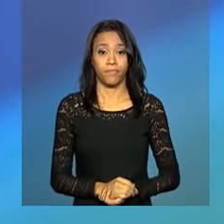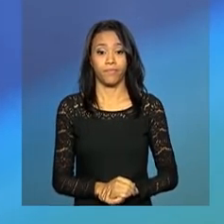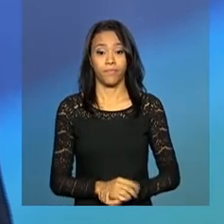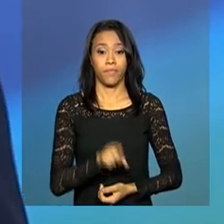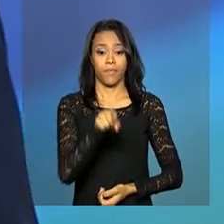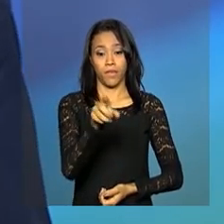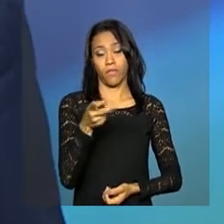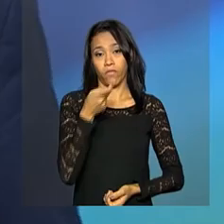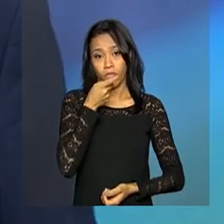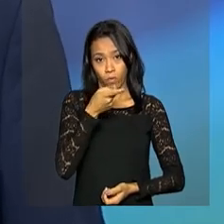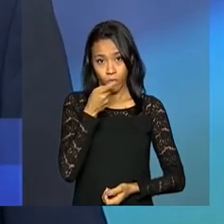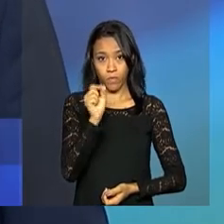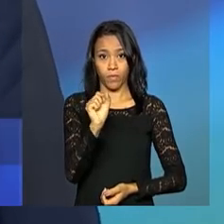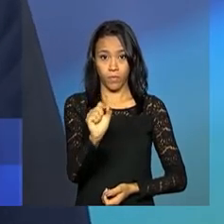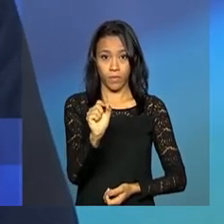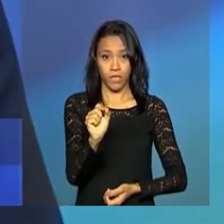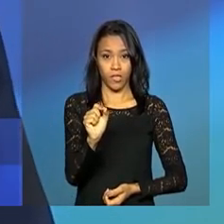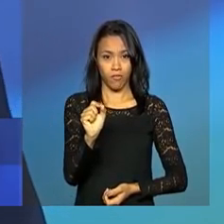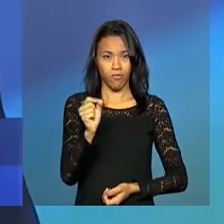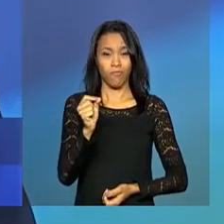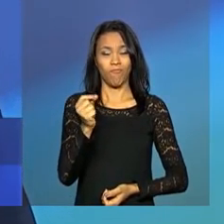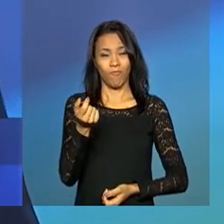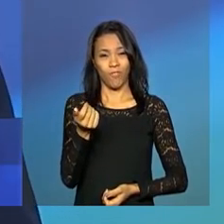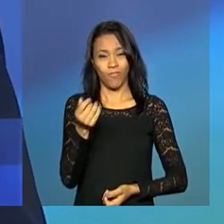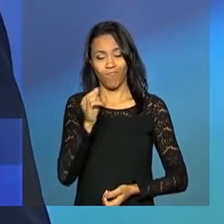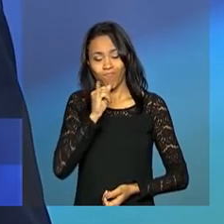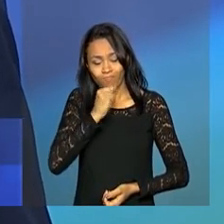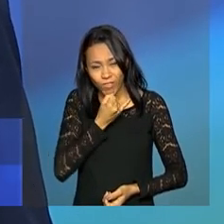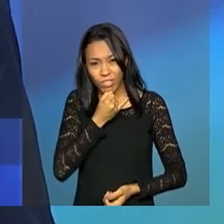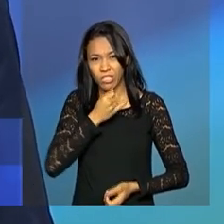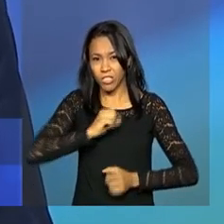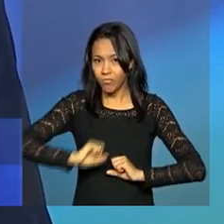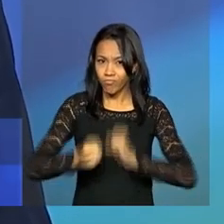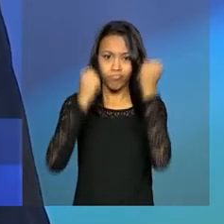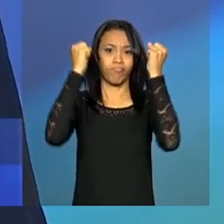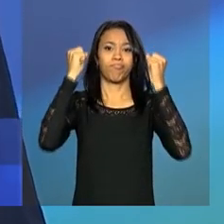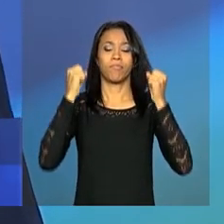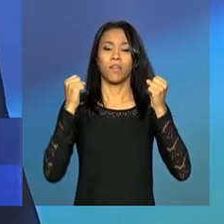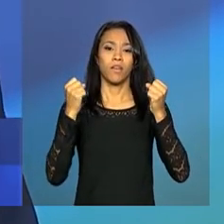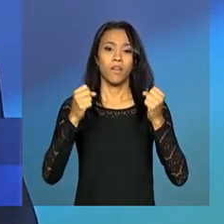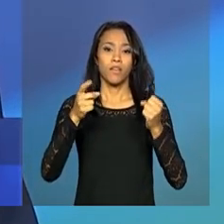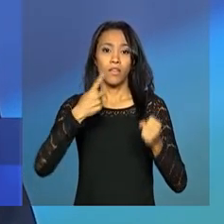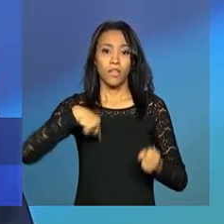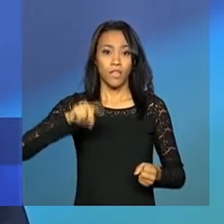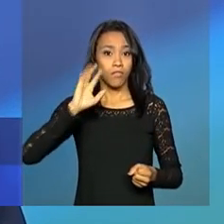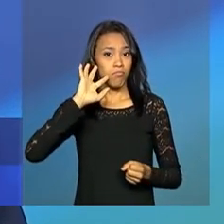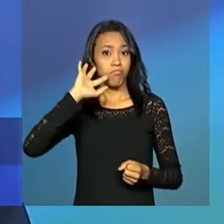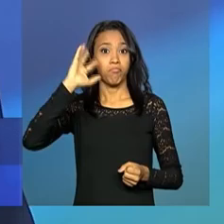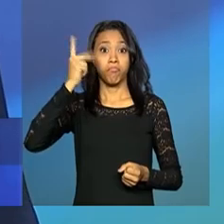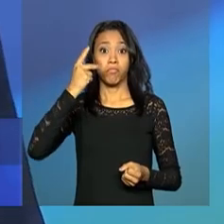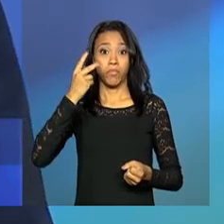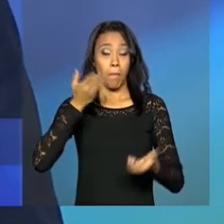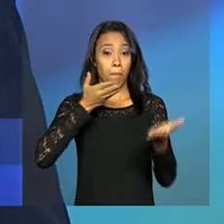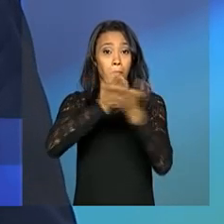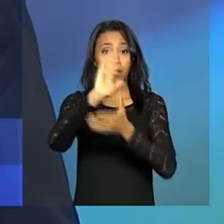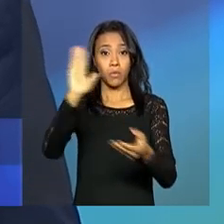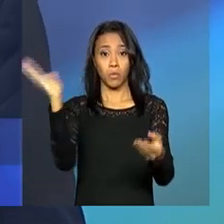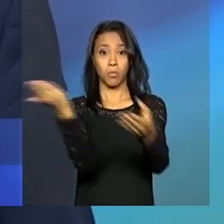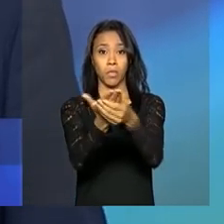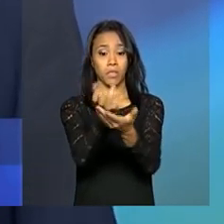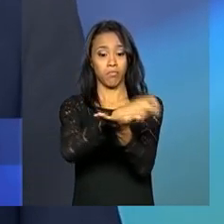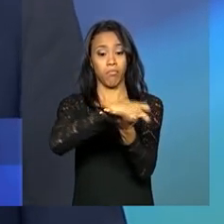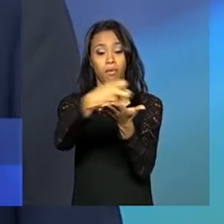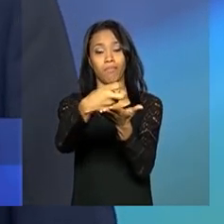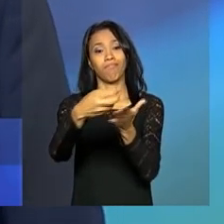com indignação e tristeza que nós recebemos esta decisão no dia de hoje,